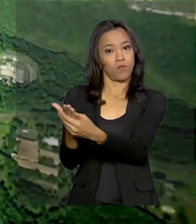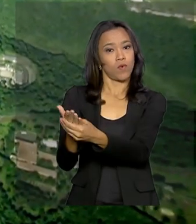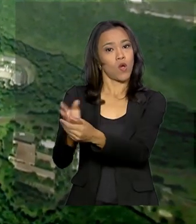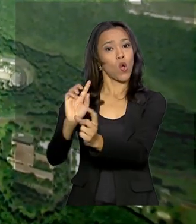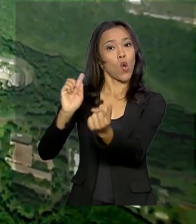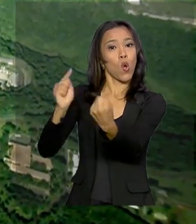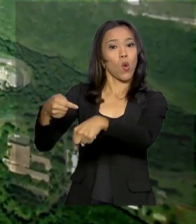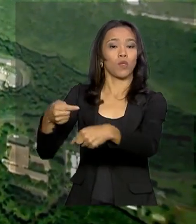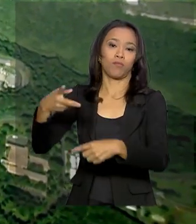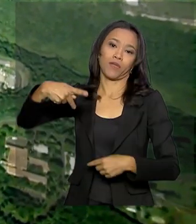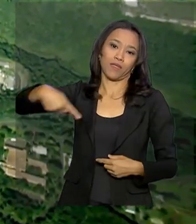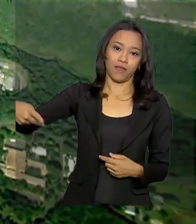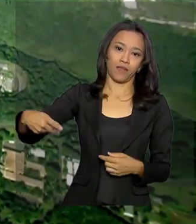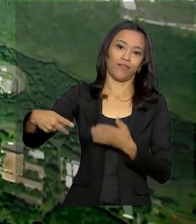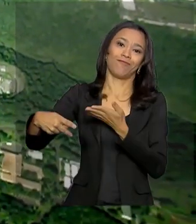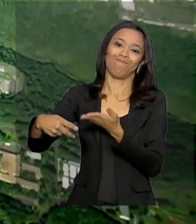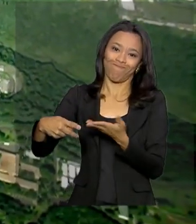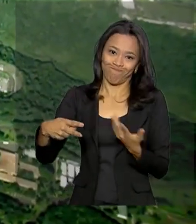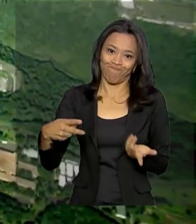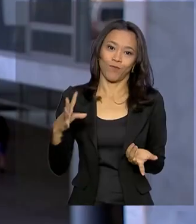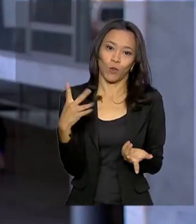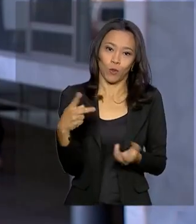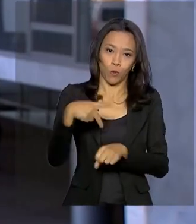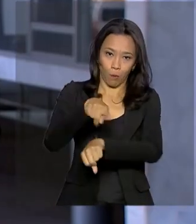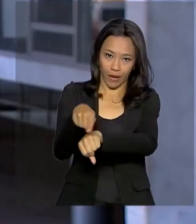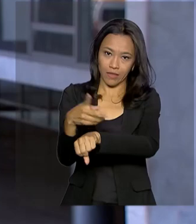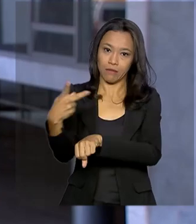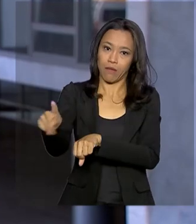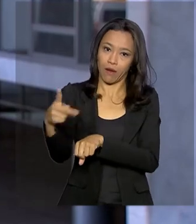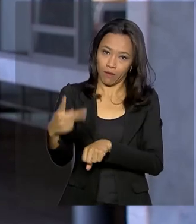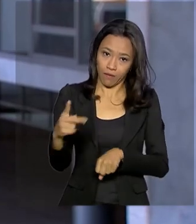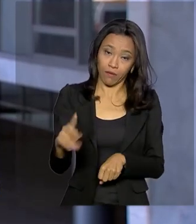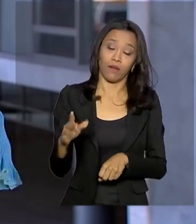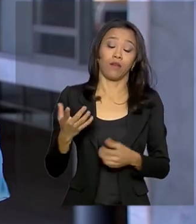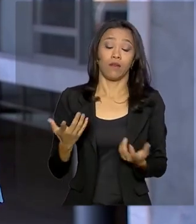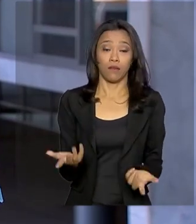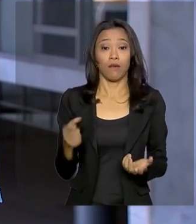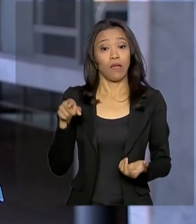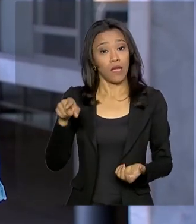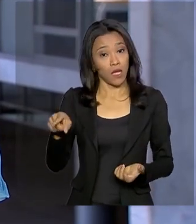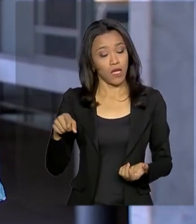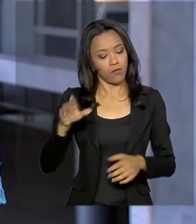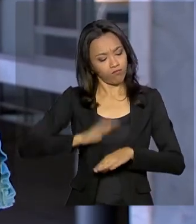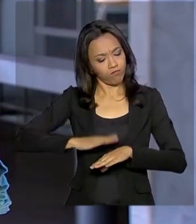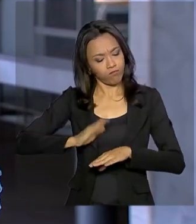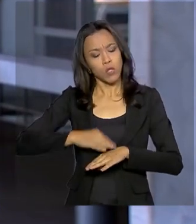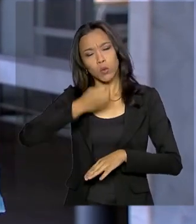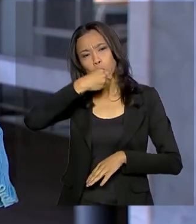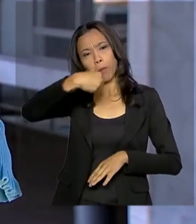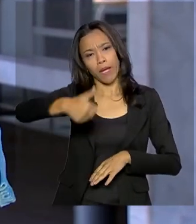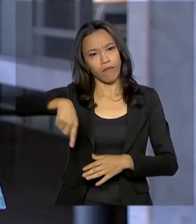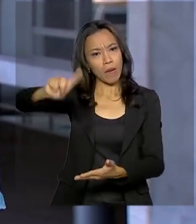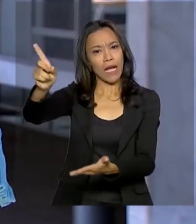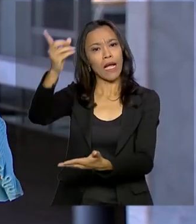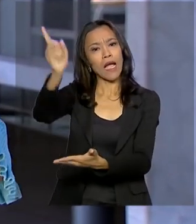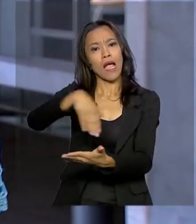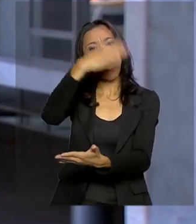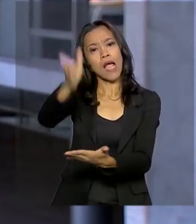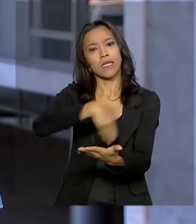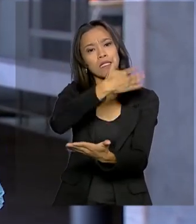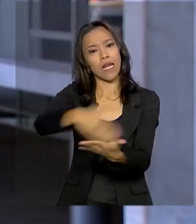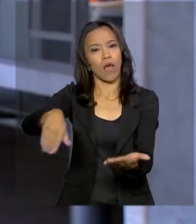E aí, para rapidamente esfriar essa crise, o presidente Ábido Benítez tomou a iniciativa de cancelar esse contrato. O Brasil